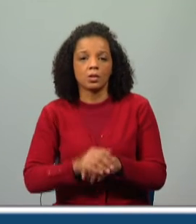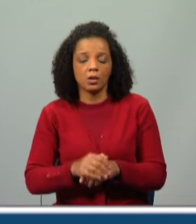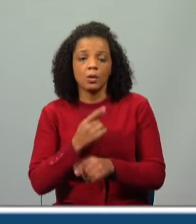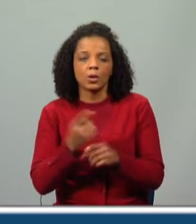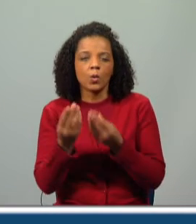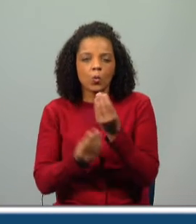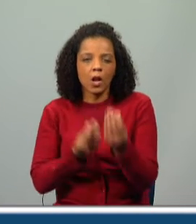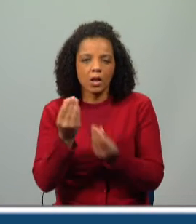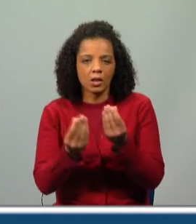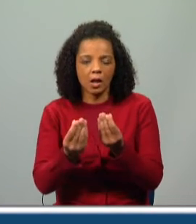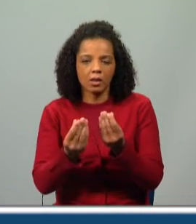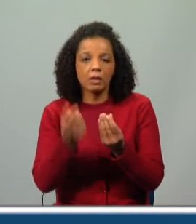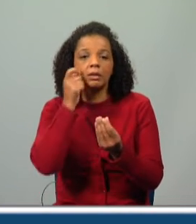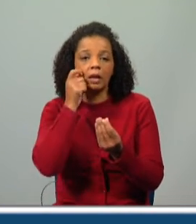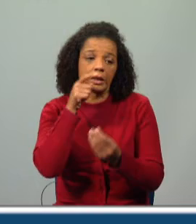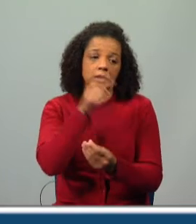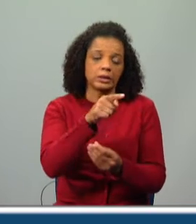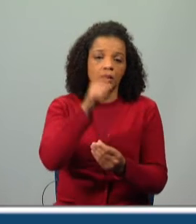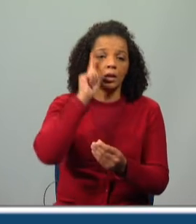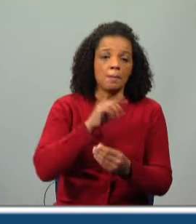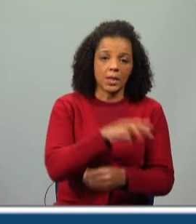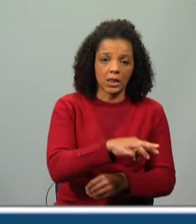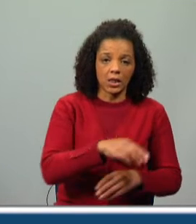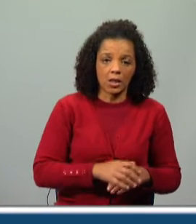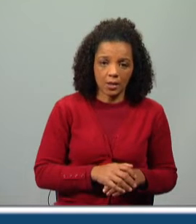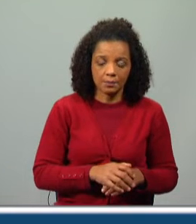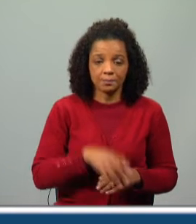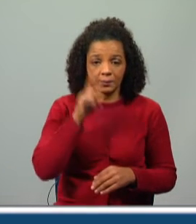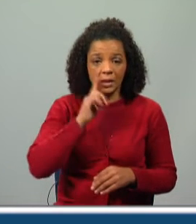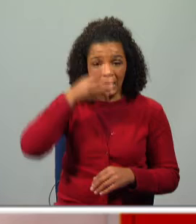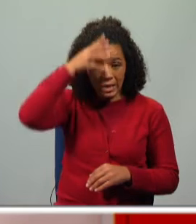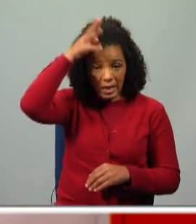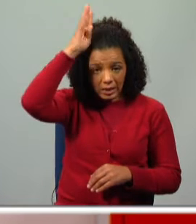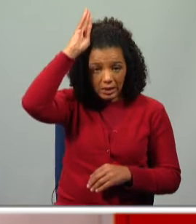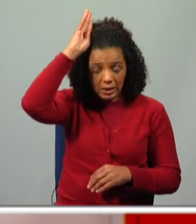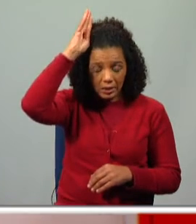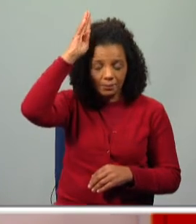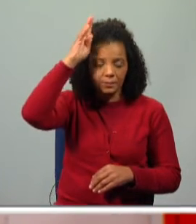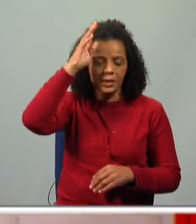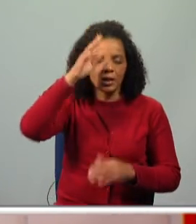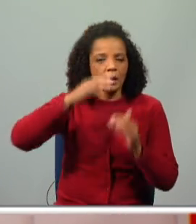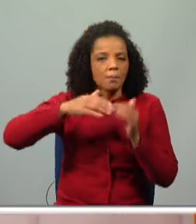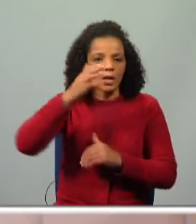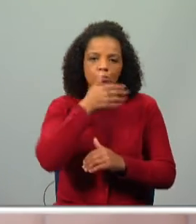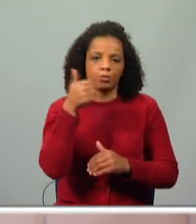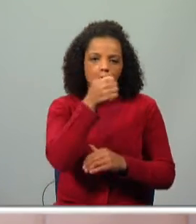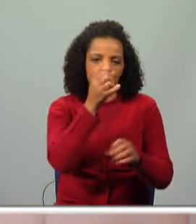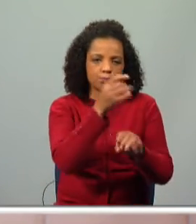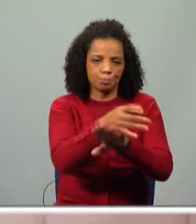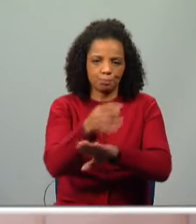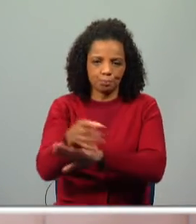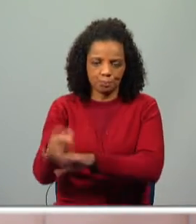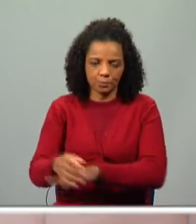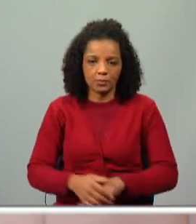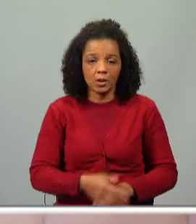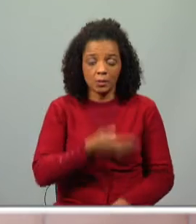é uma qualidade de Dona Margarida, ou seja, esta galinha, para a Olímpia, era mais bonita do que as outras. E lá